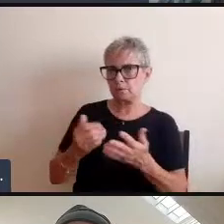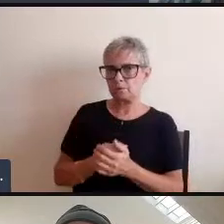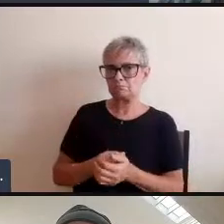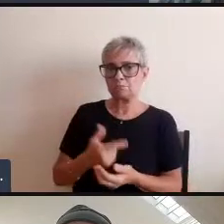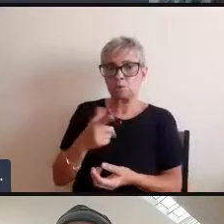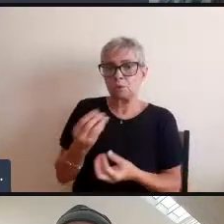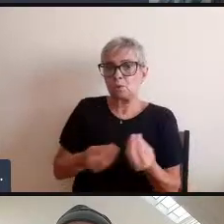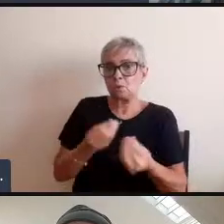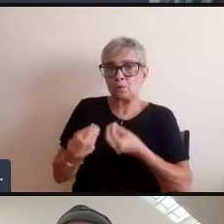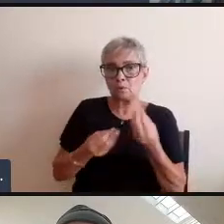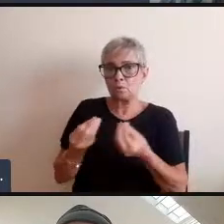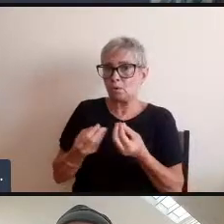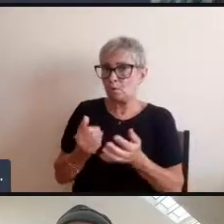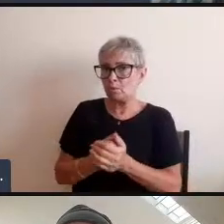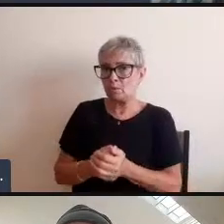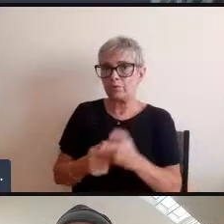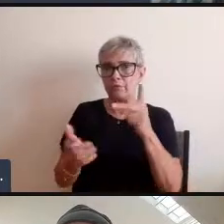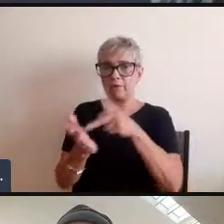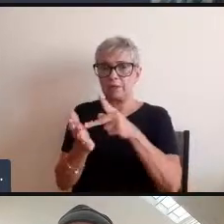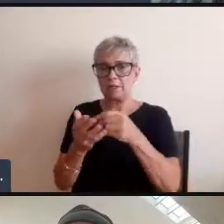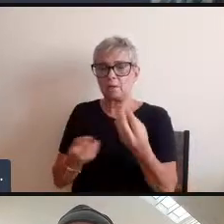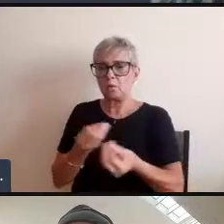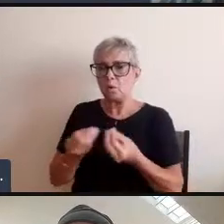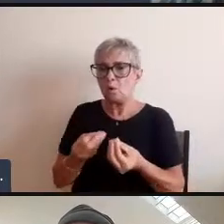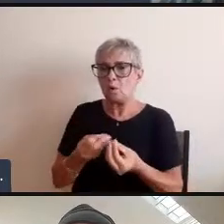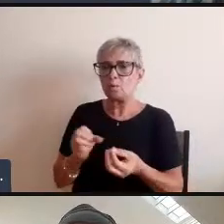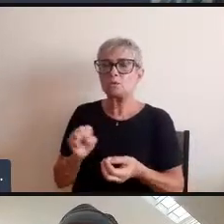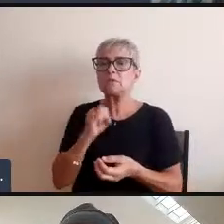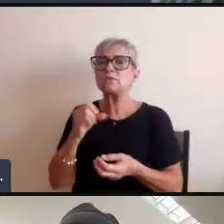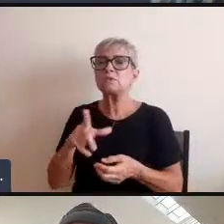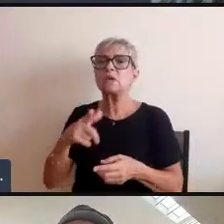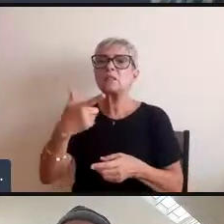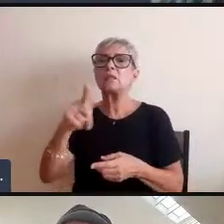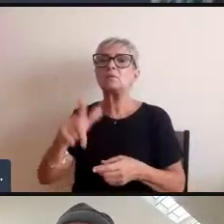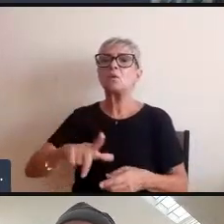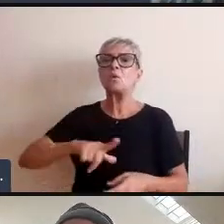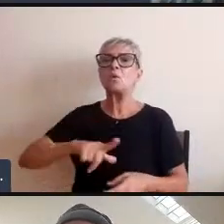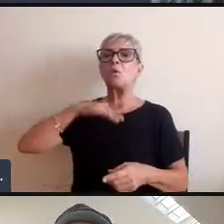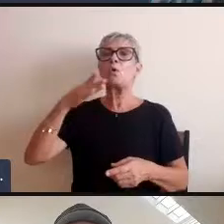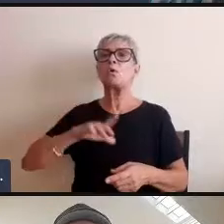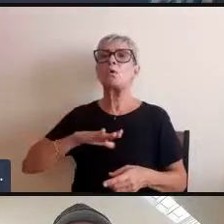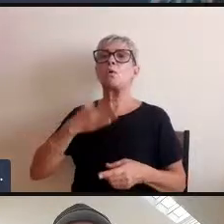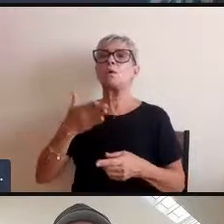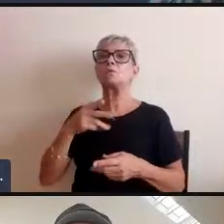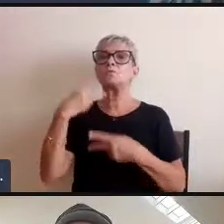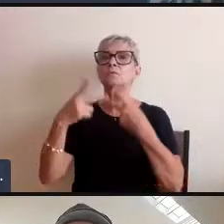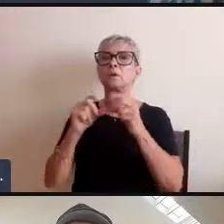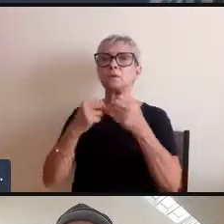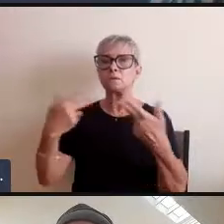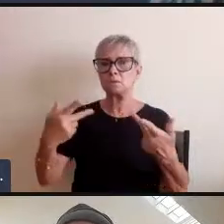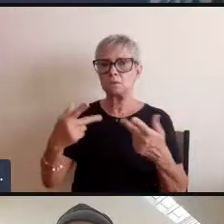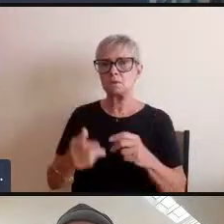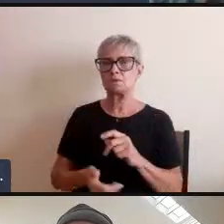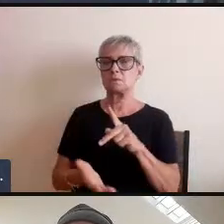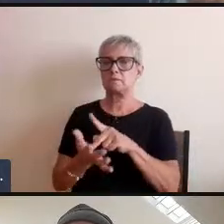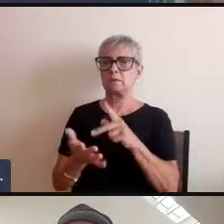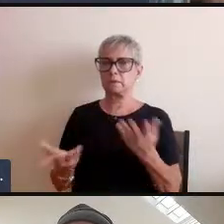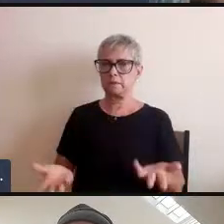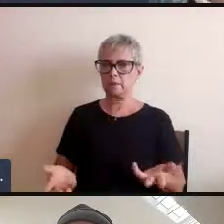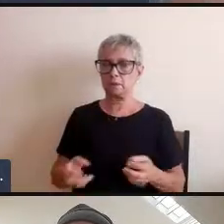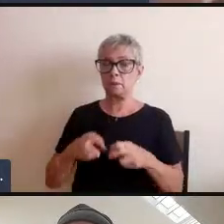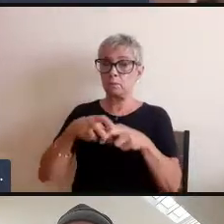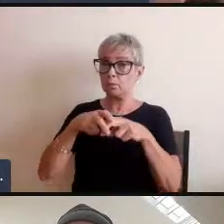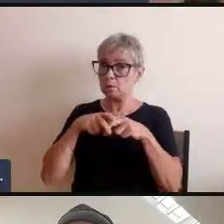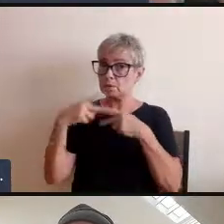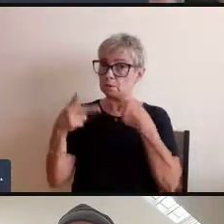genuíno se não for honesto não tem como ser genuíno se eu não tiver coragem de falar aquilo que eu preciso falar então por isso que eu digo